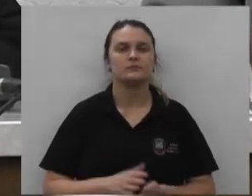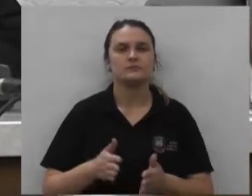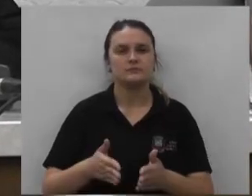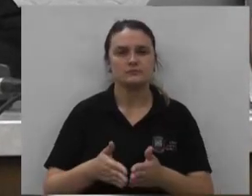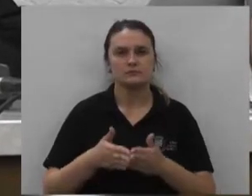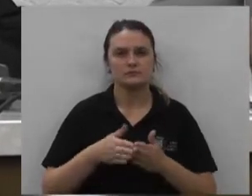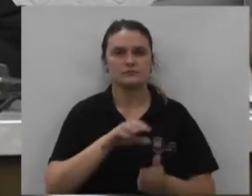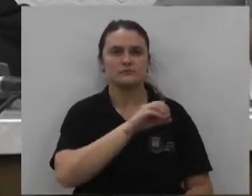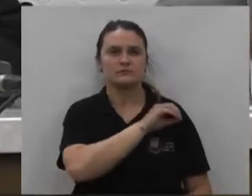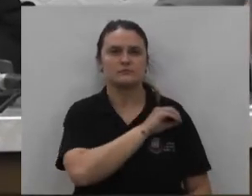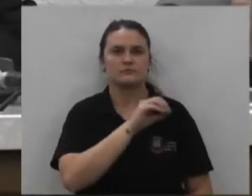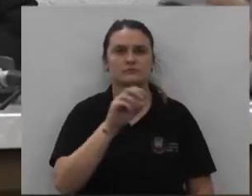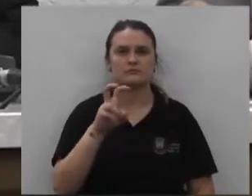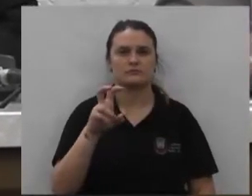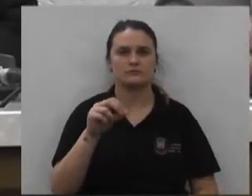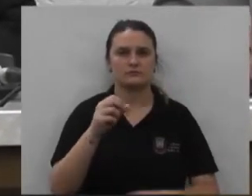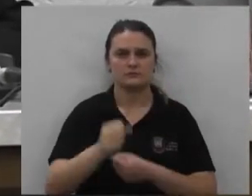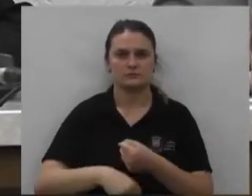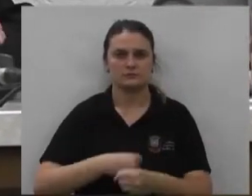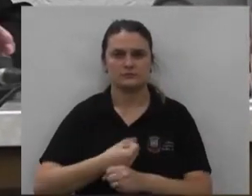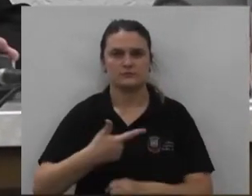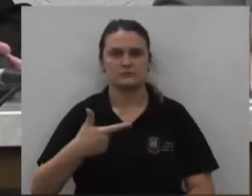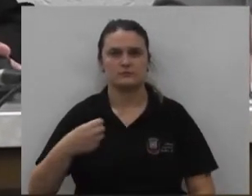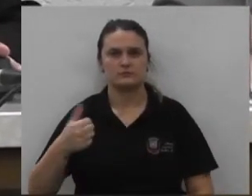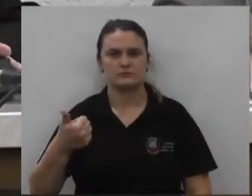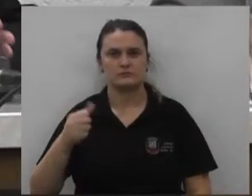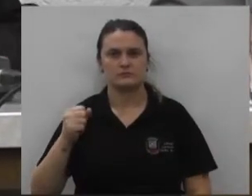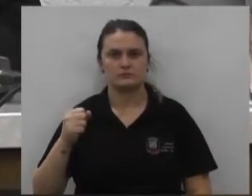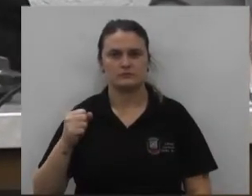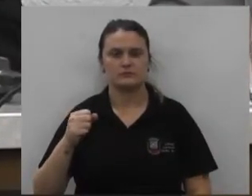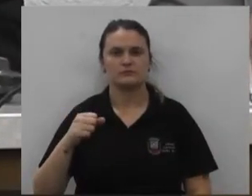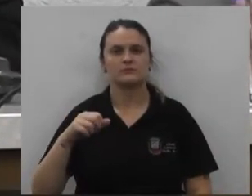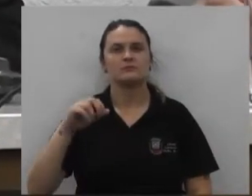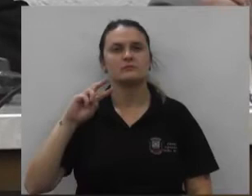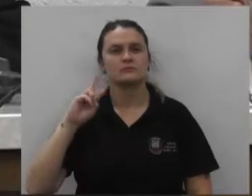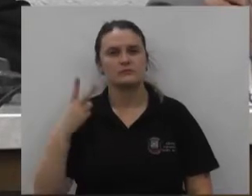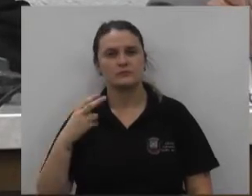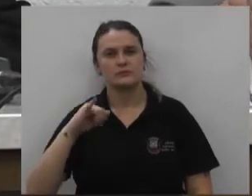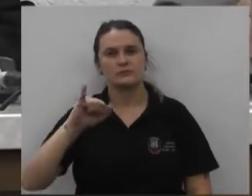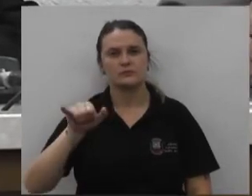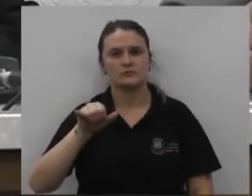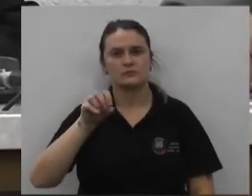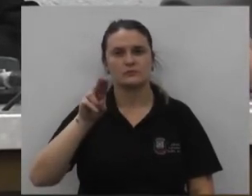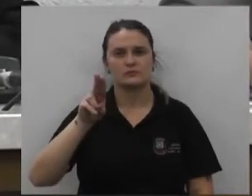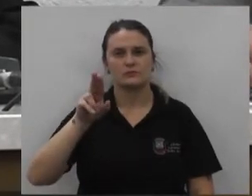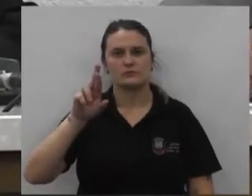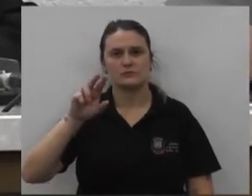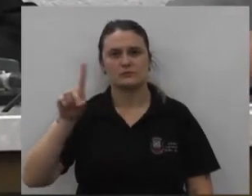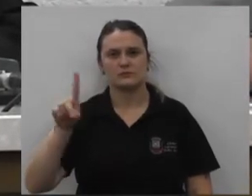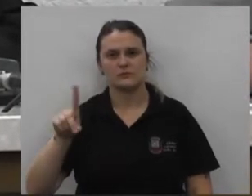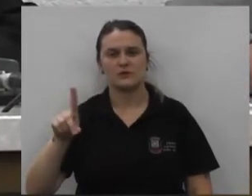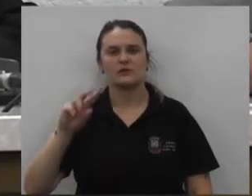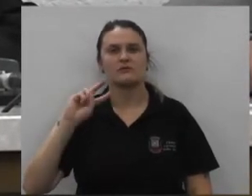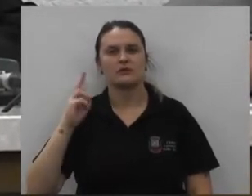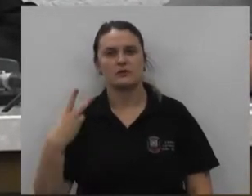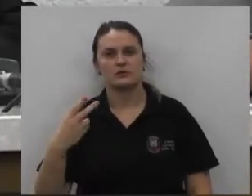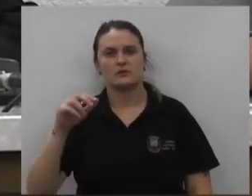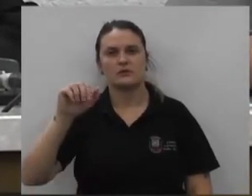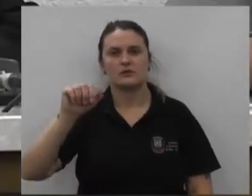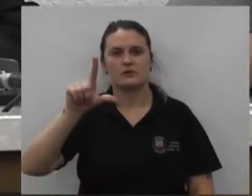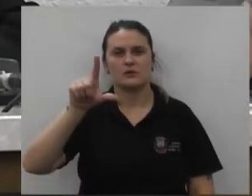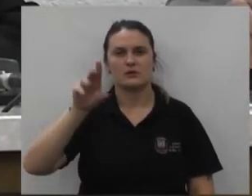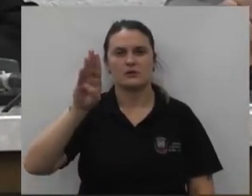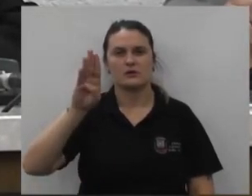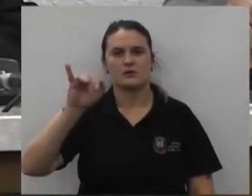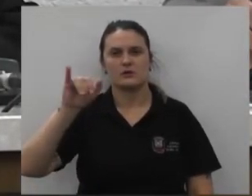requerimento número 50 de 2018 dos vereadores Juarez Leandro de Oliveira Albino Shrez